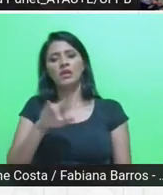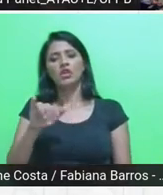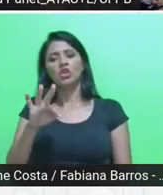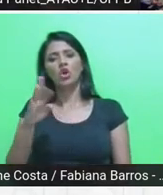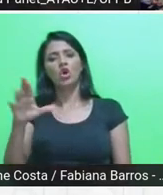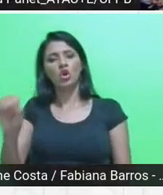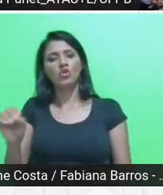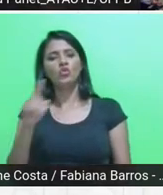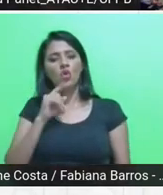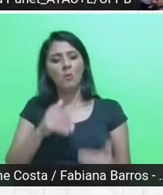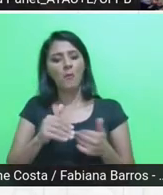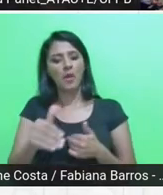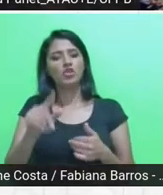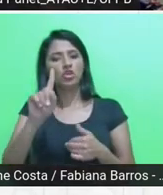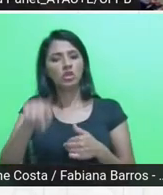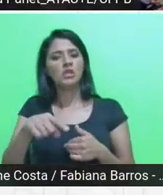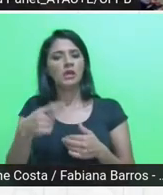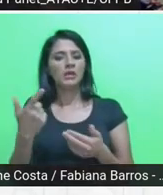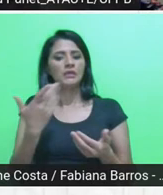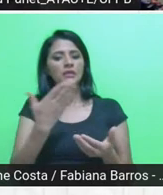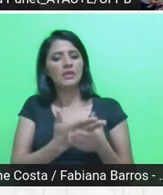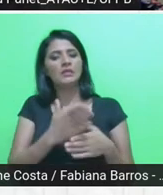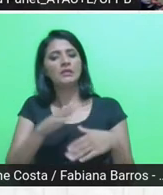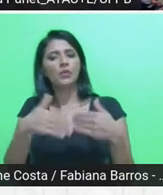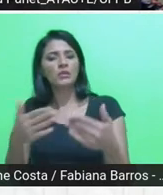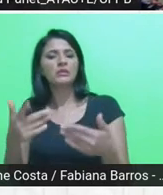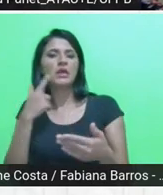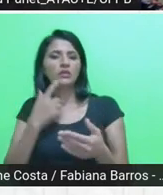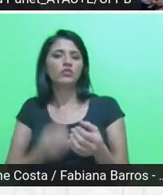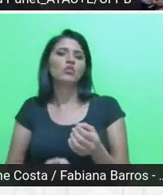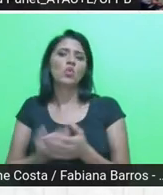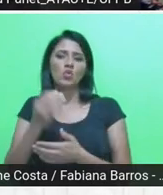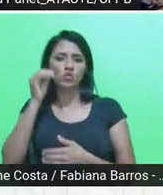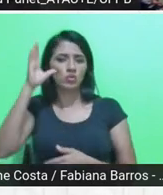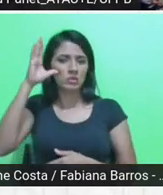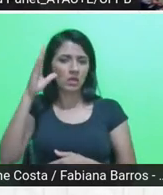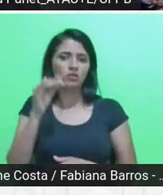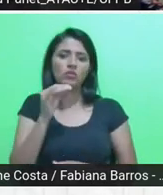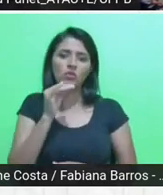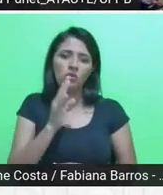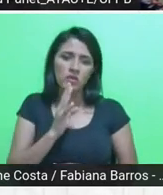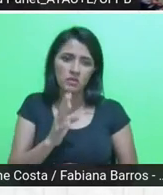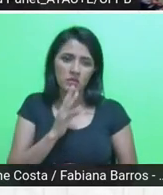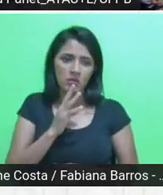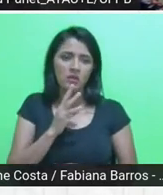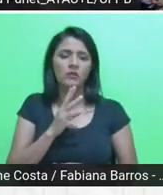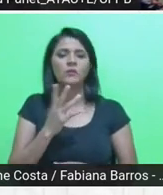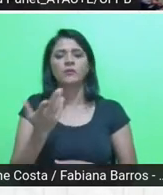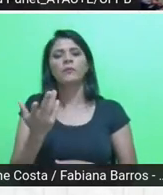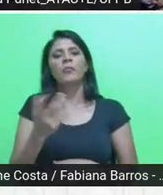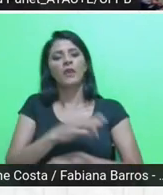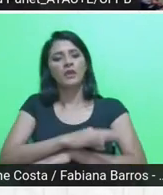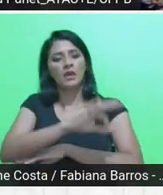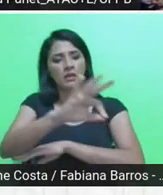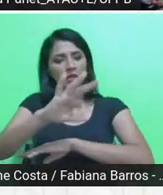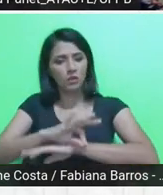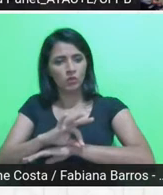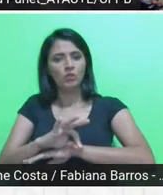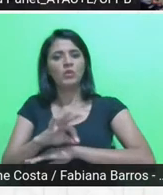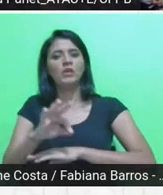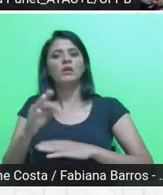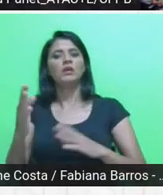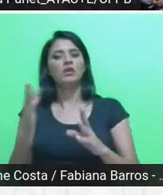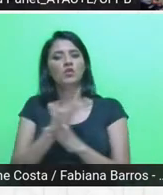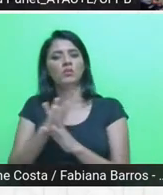partida para os processos de construção do conhecimento em arquitetura e urbanismo, com